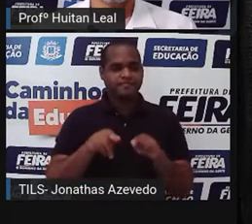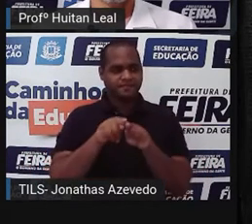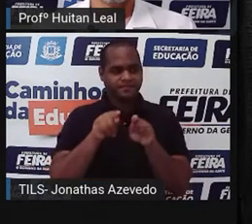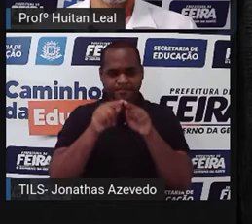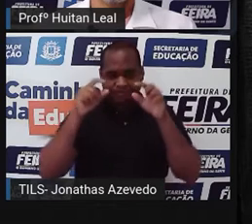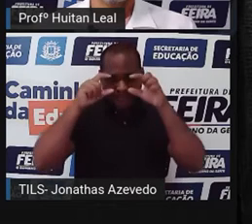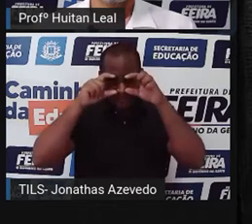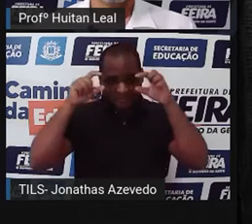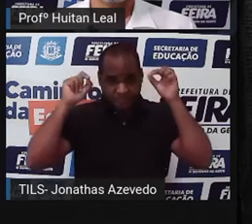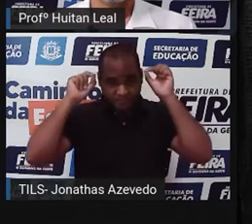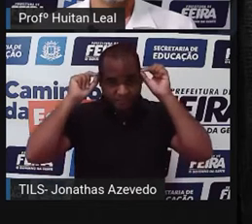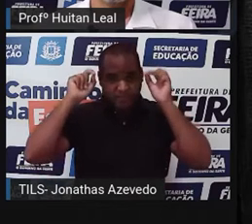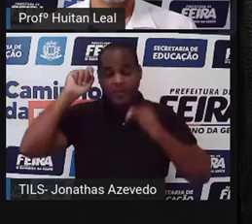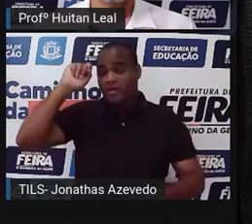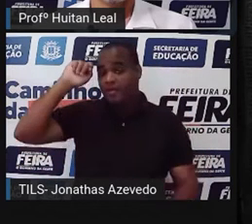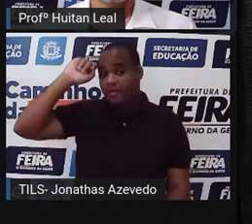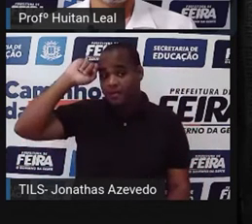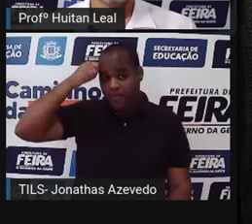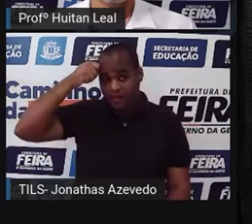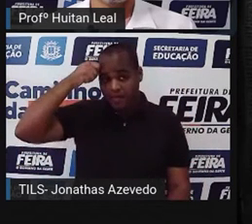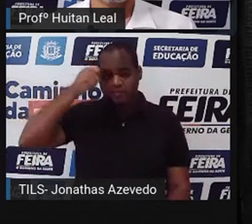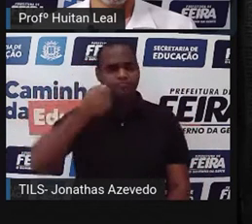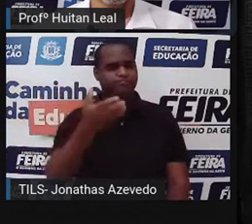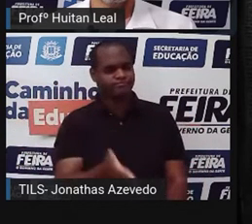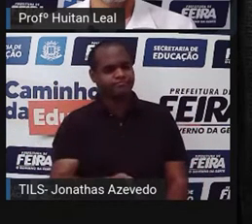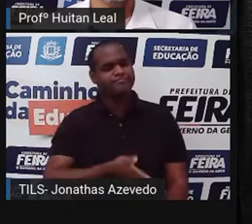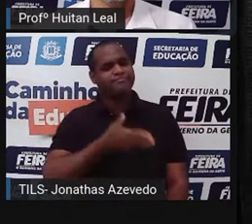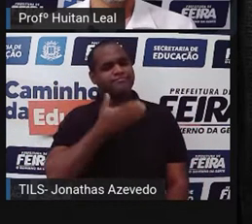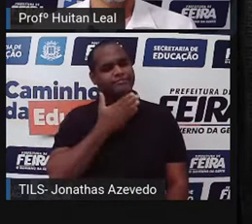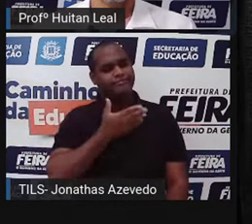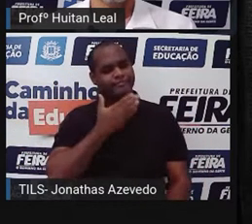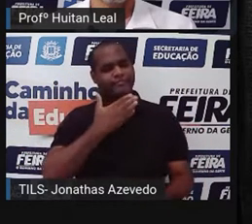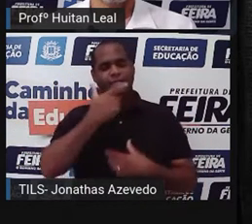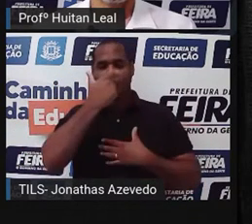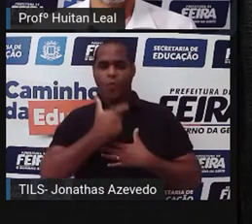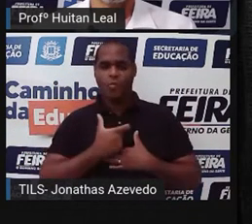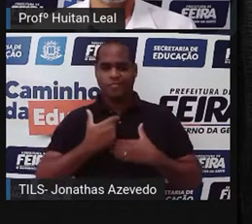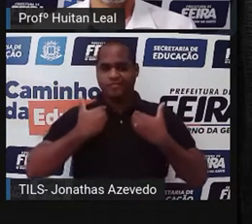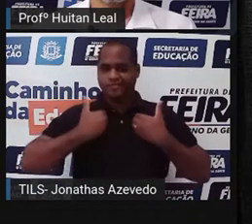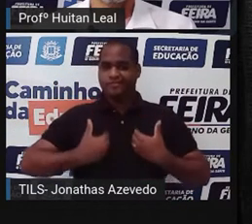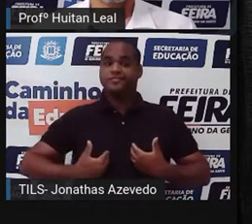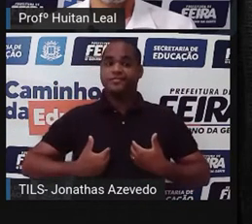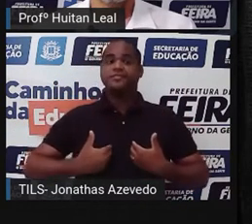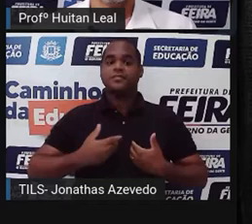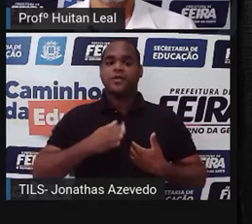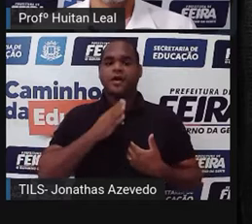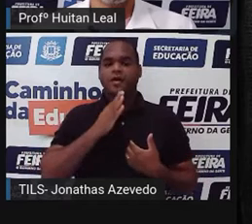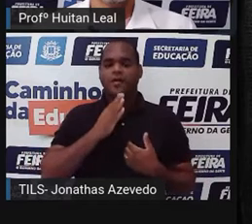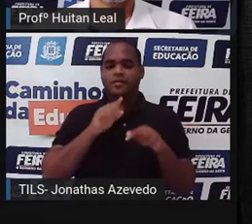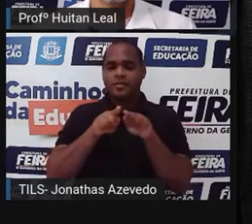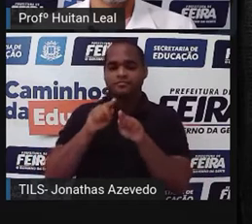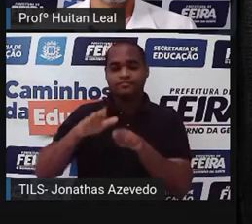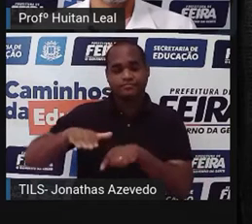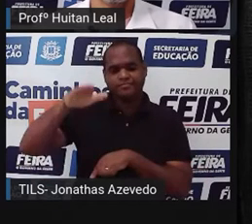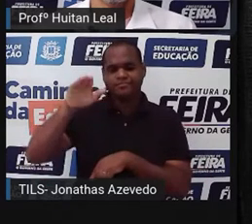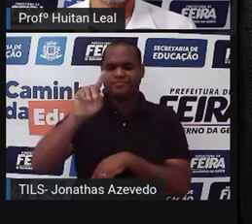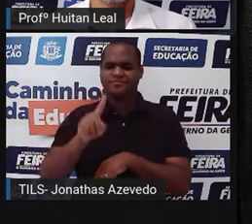com aro preto. Minha aparência física, vocês também já conhecem. Eu sou uma pessoa de baixa estatura, em torno de 1